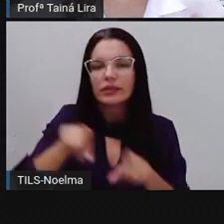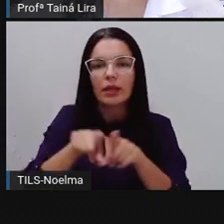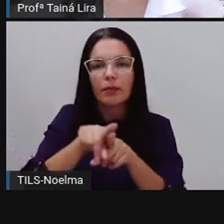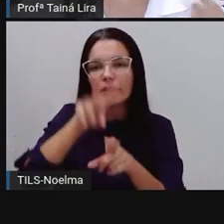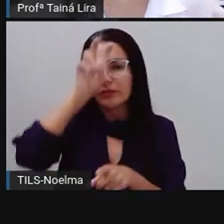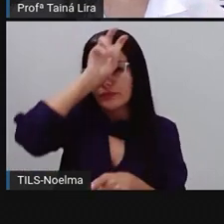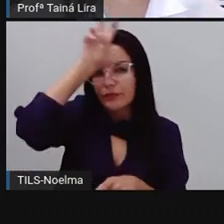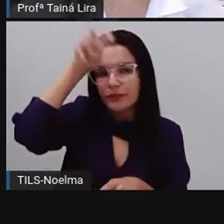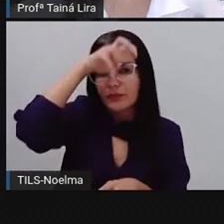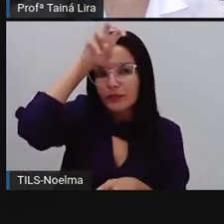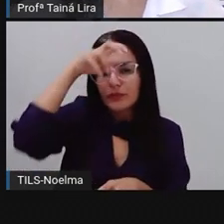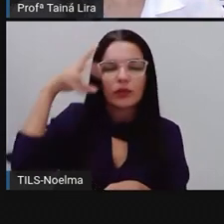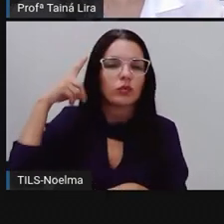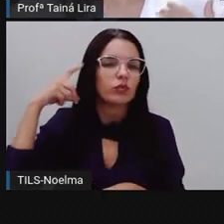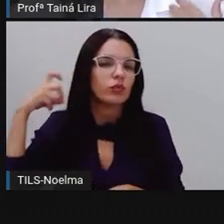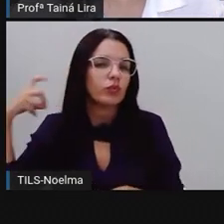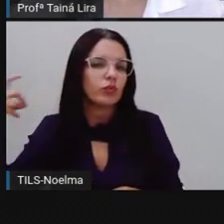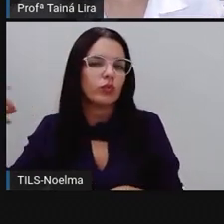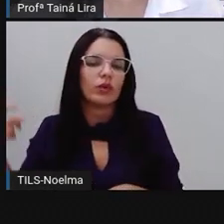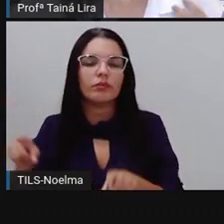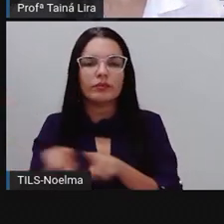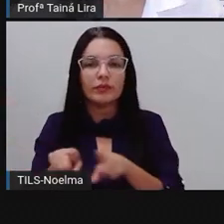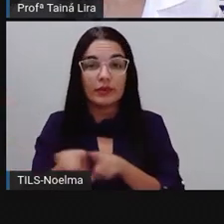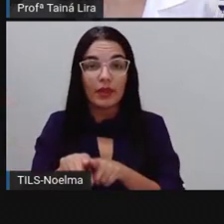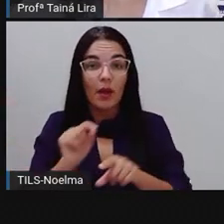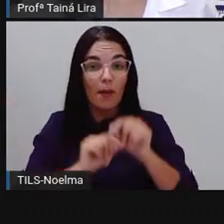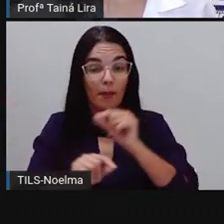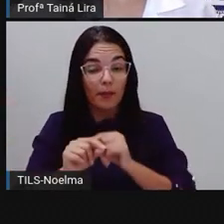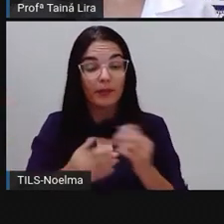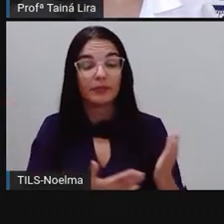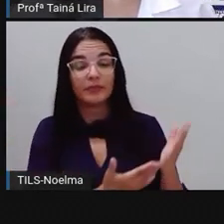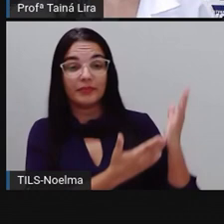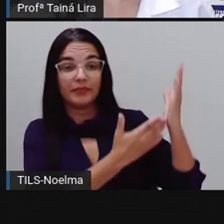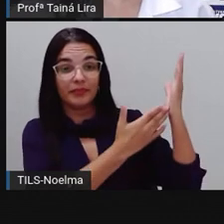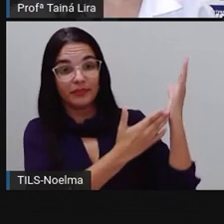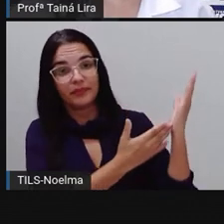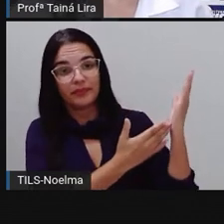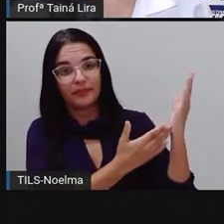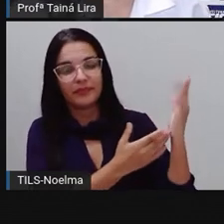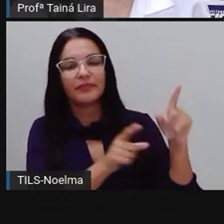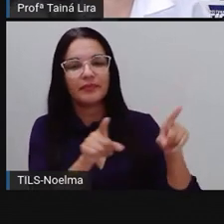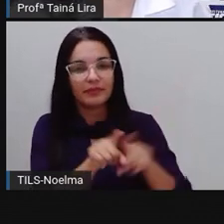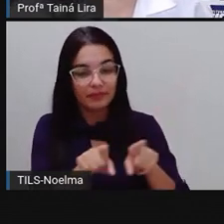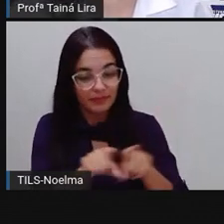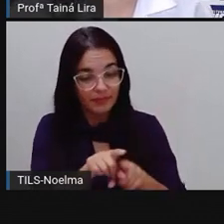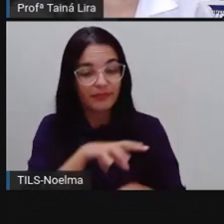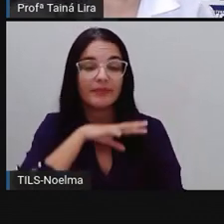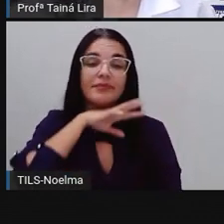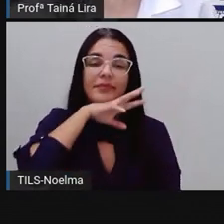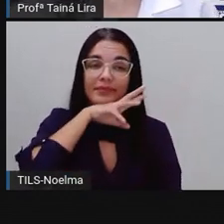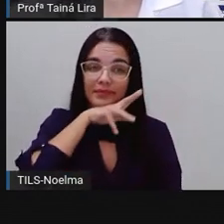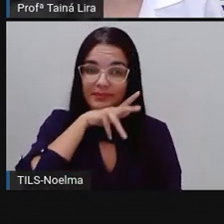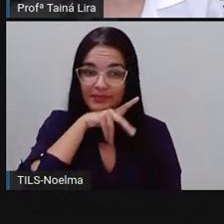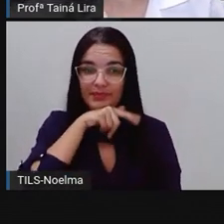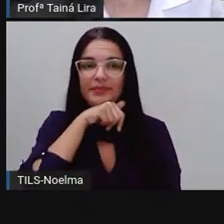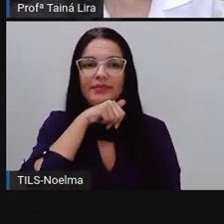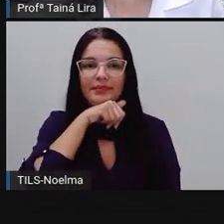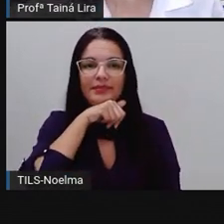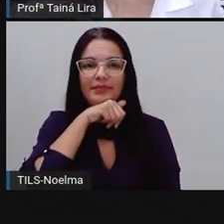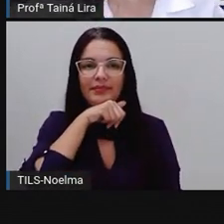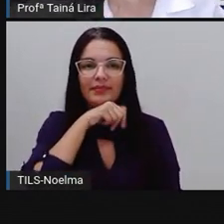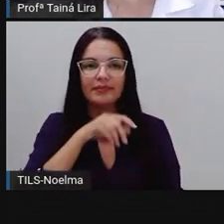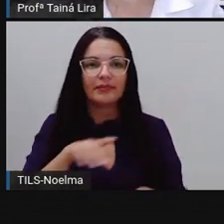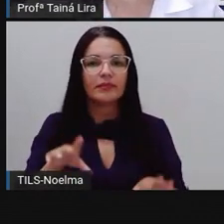aí de Jean de La Fontaine que é a lebre e a tartaruga, então também são animais, tá? E